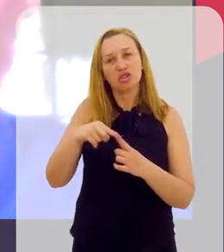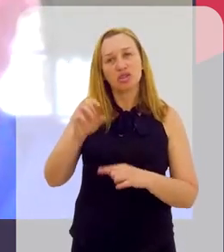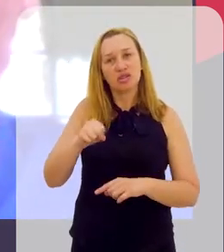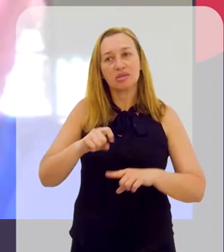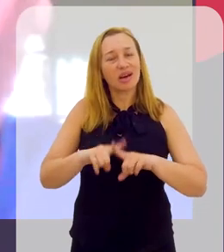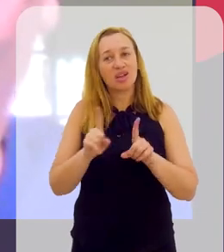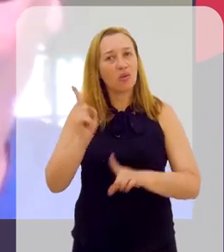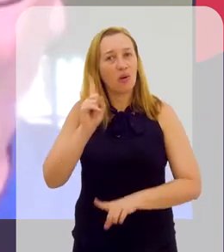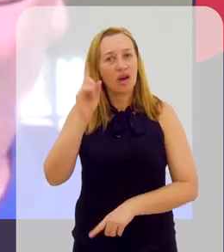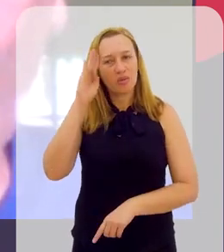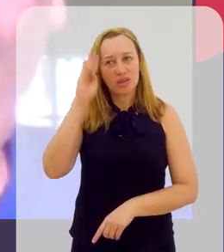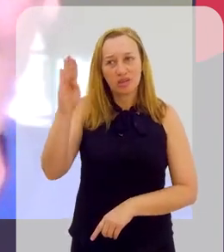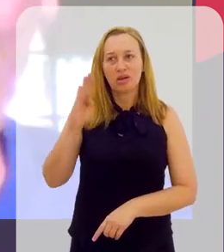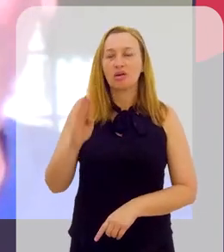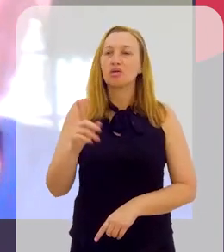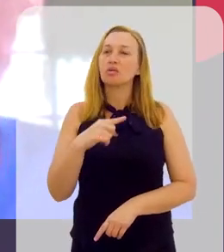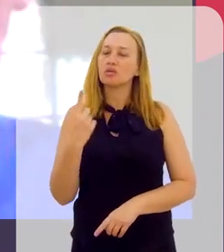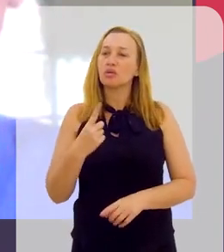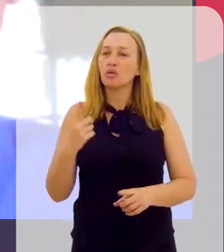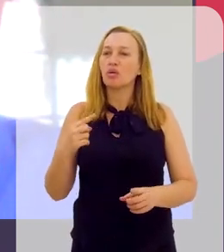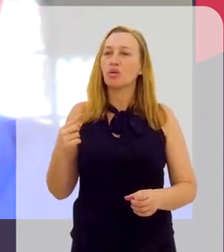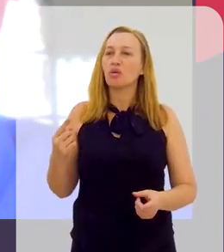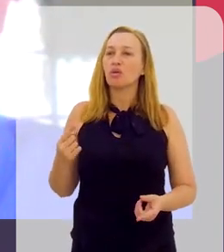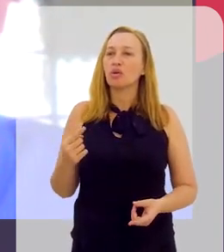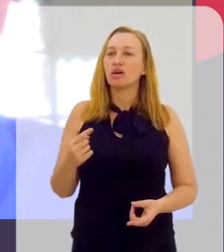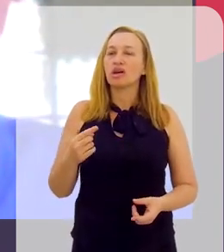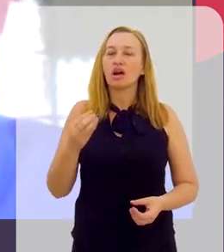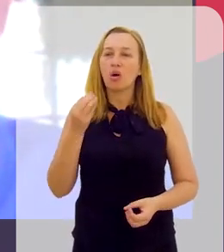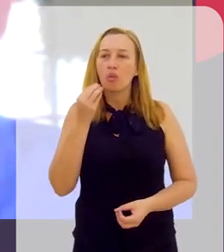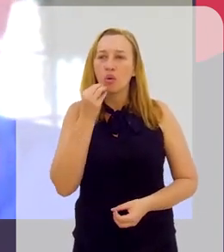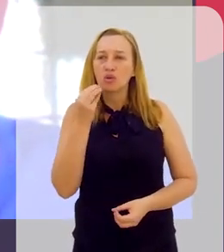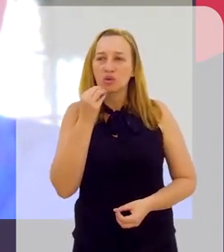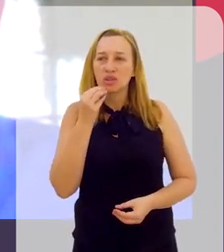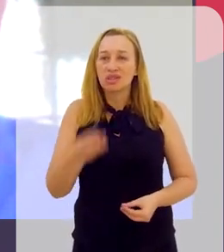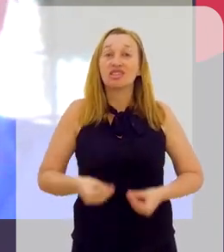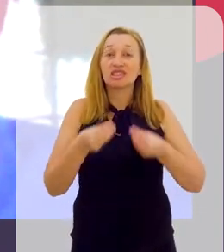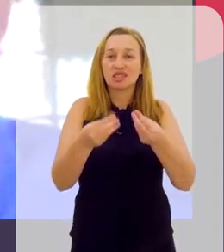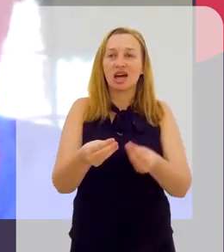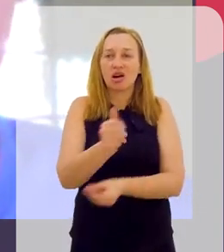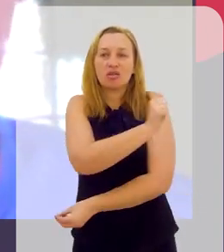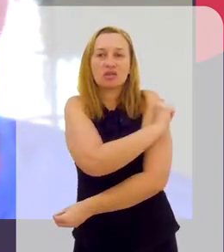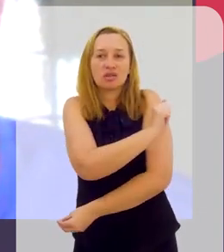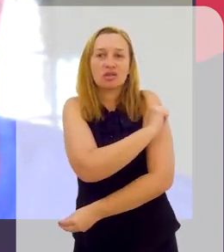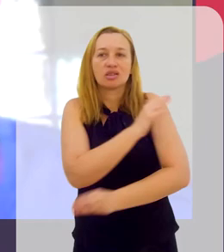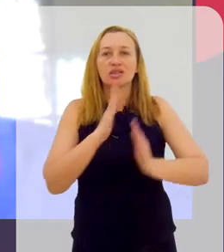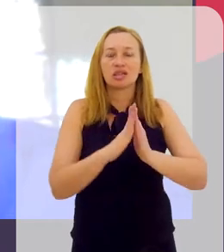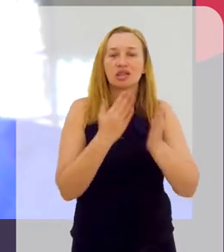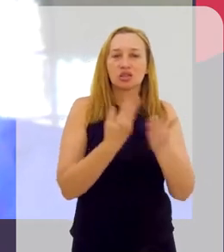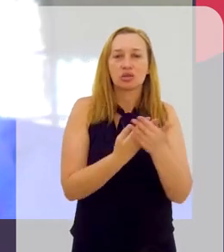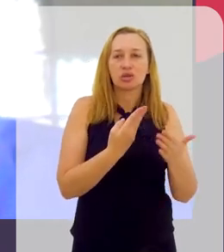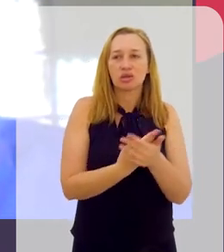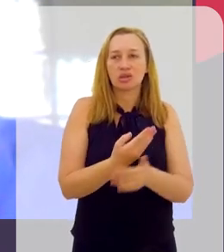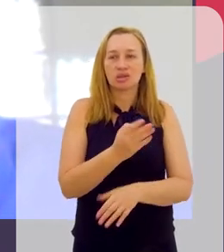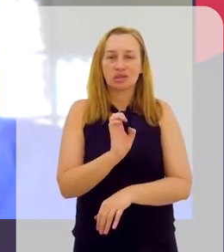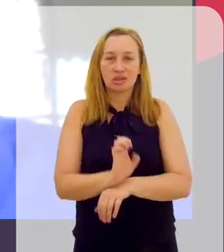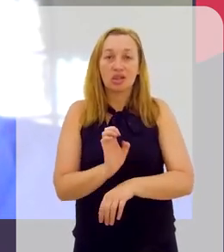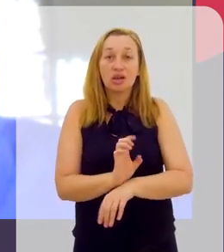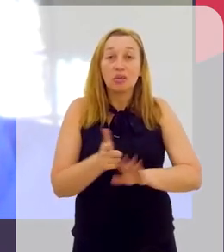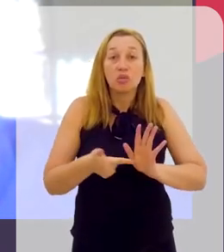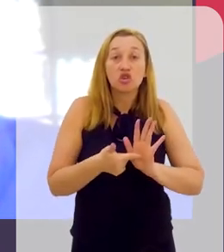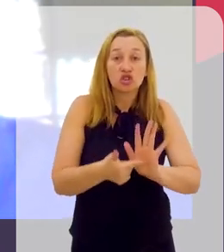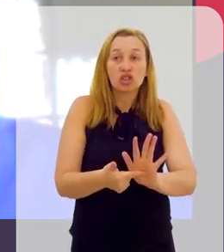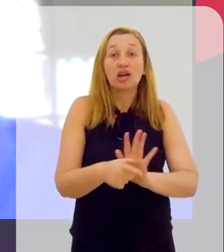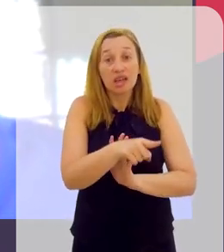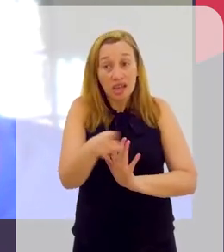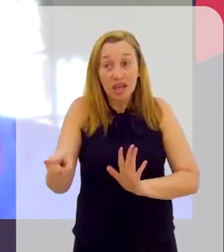um dos objetivos, mas não é o principal. O nosso maior objetivo é oportunizar os nossos alunos da rede pública